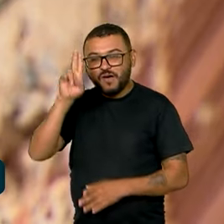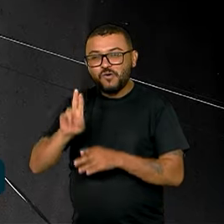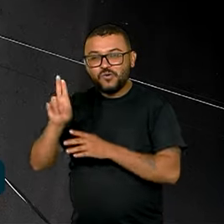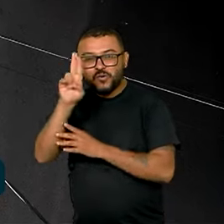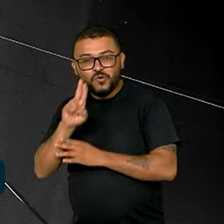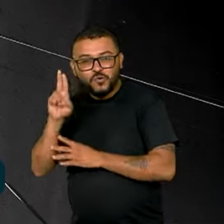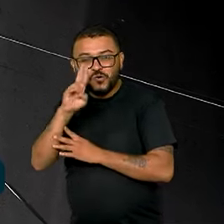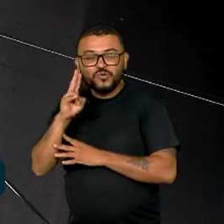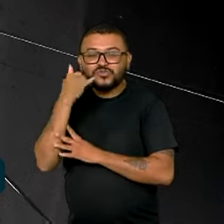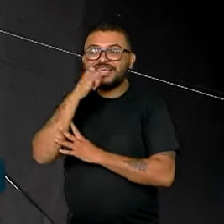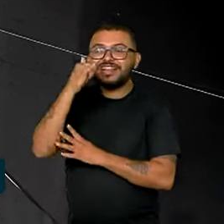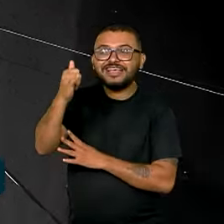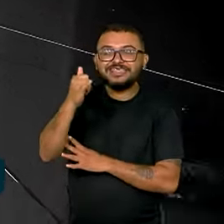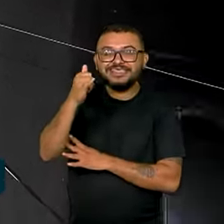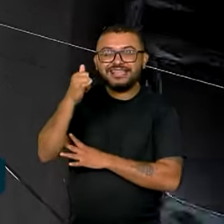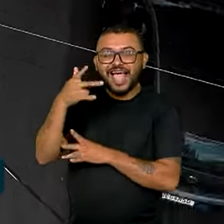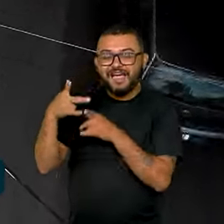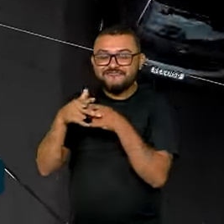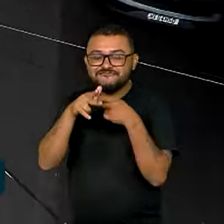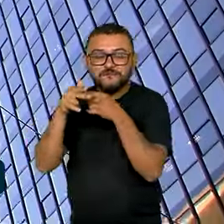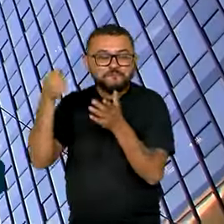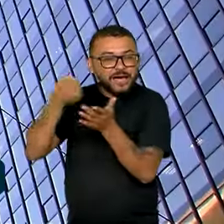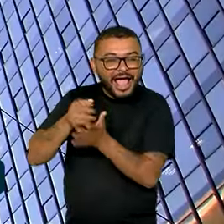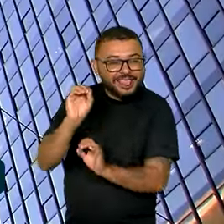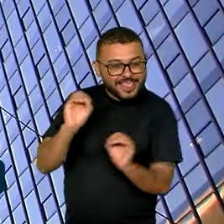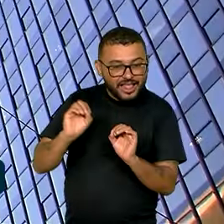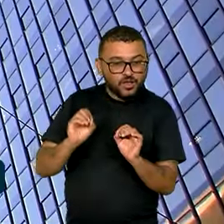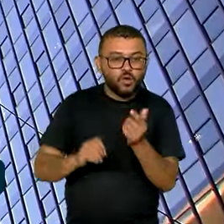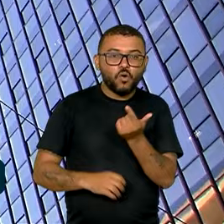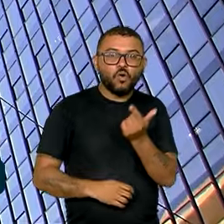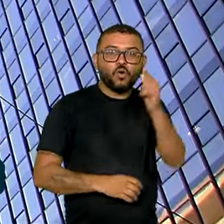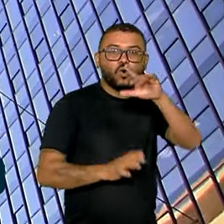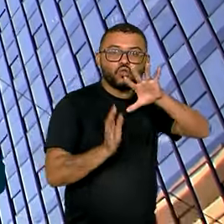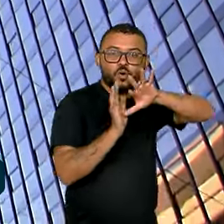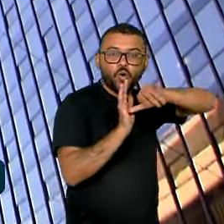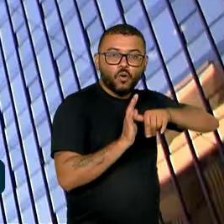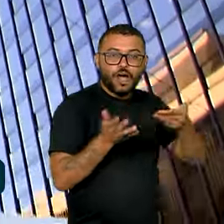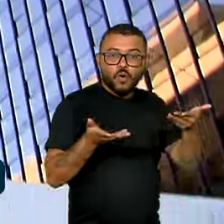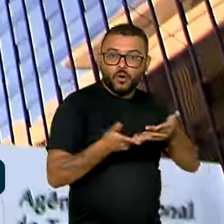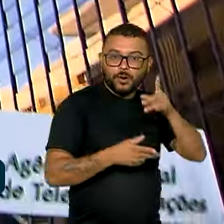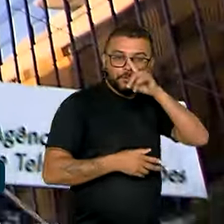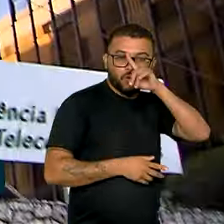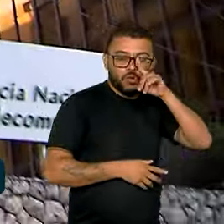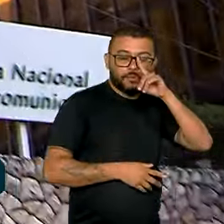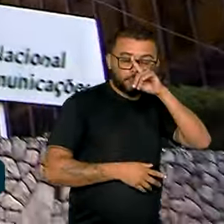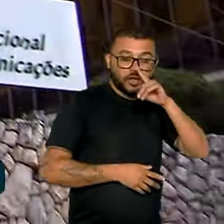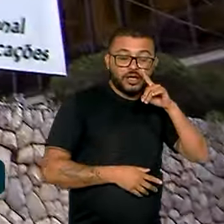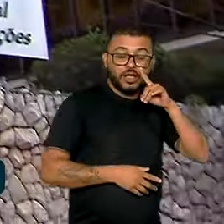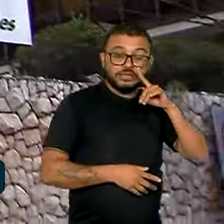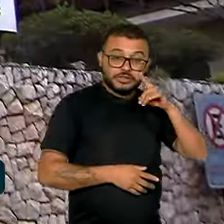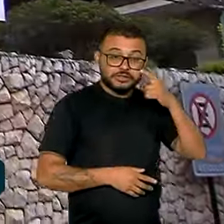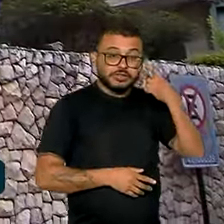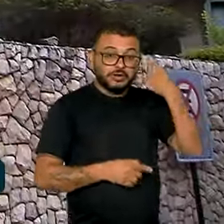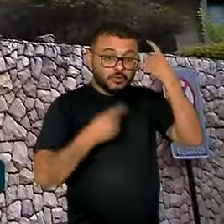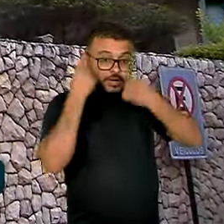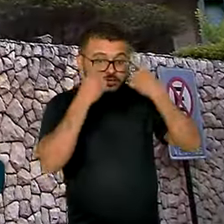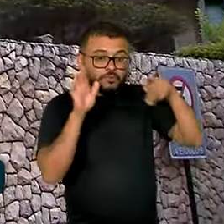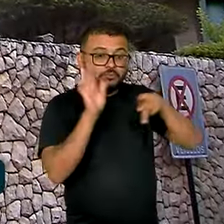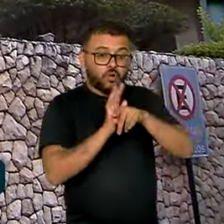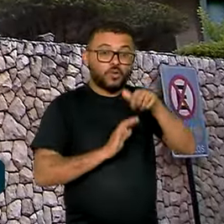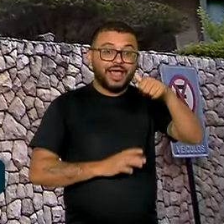para usar a energia sem pagar. Outro roubo preocupa agora a Agência Nacional de